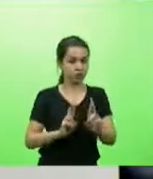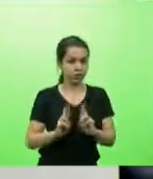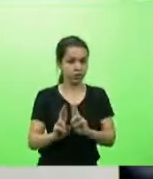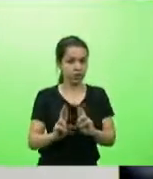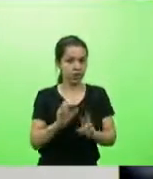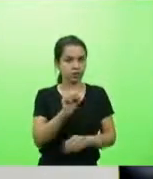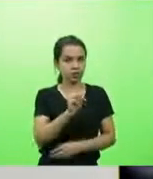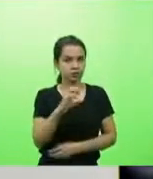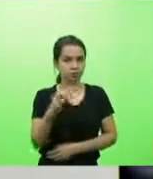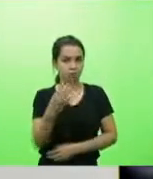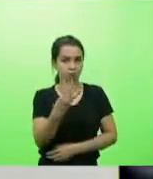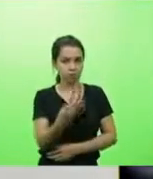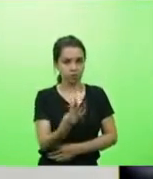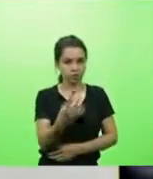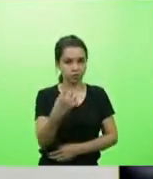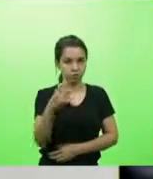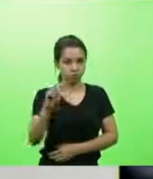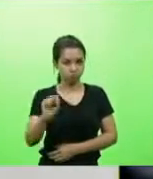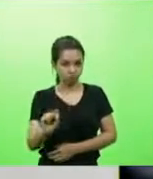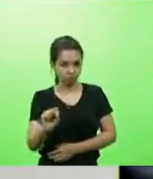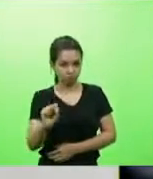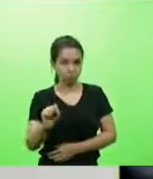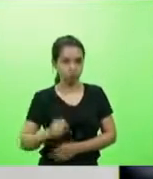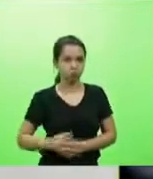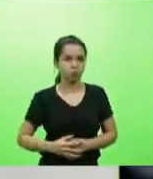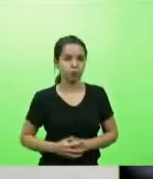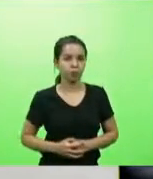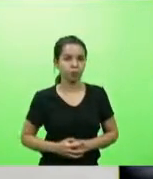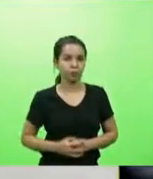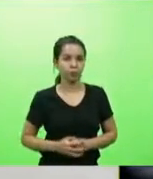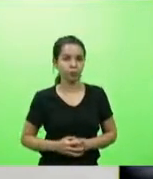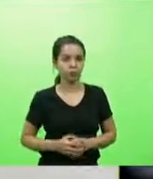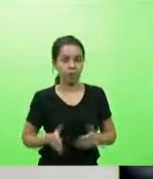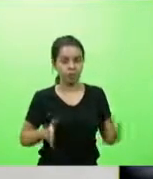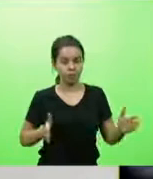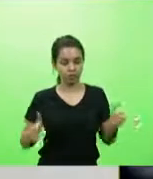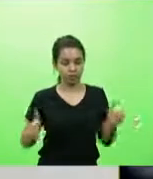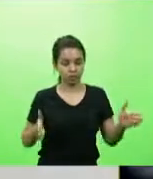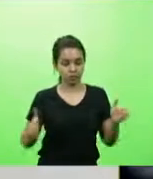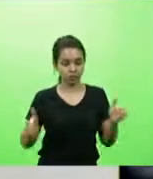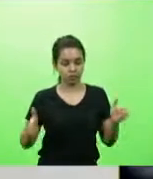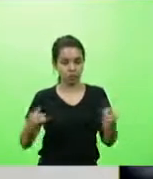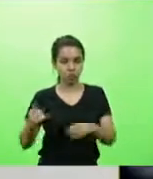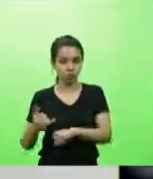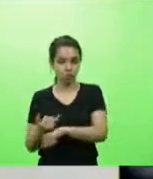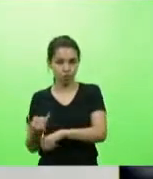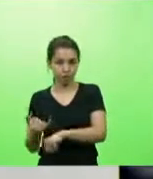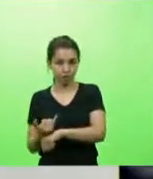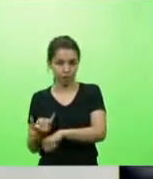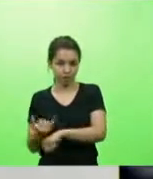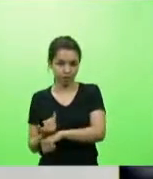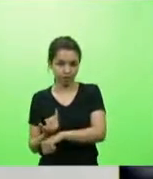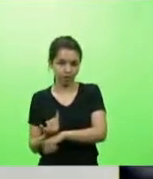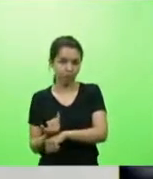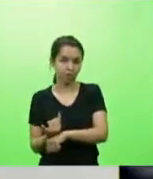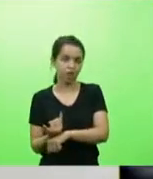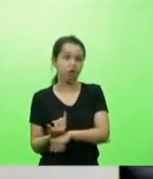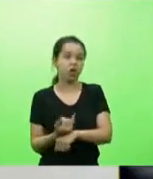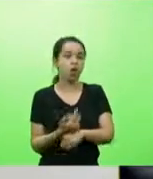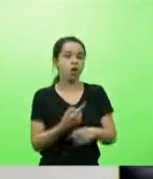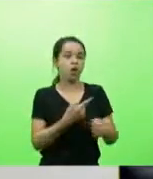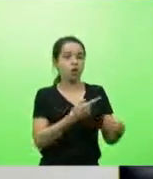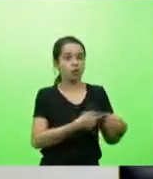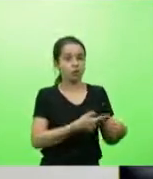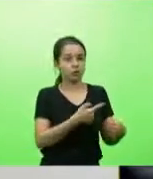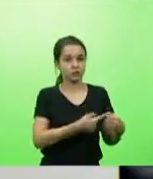Rodovia SC418, que faz a ligação de Joinville com o município